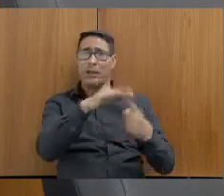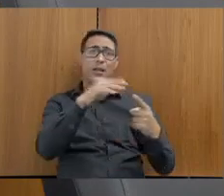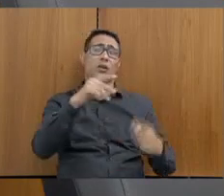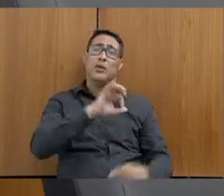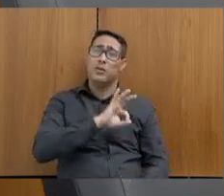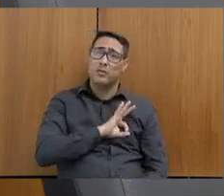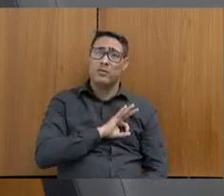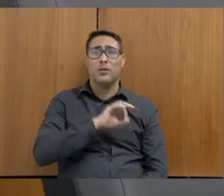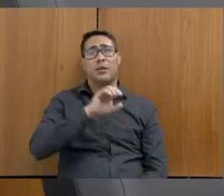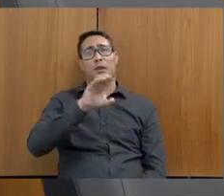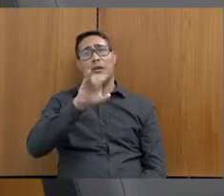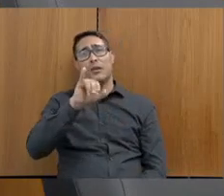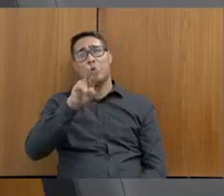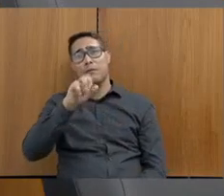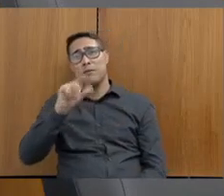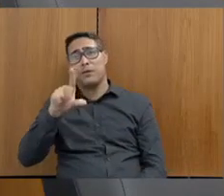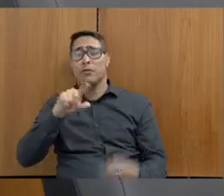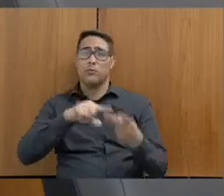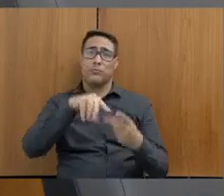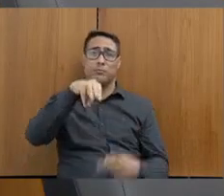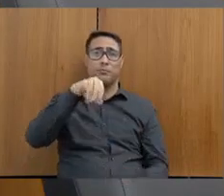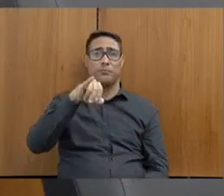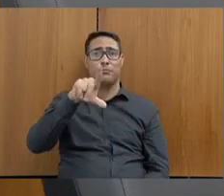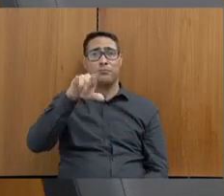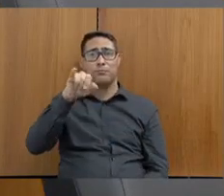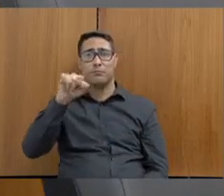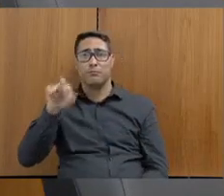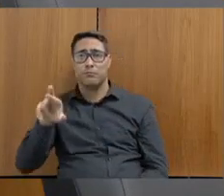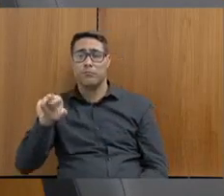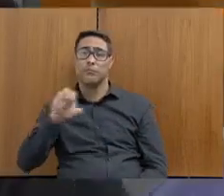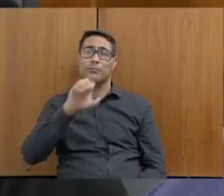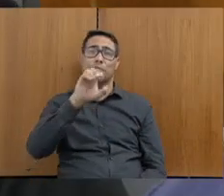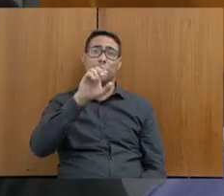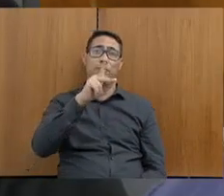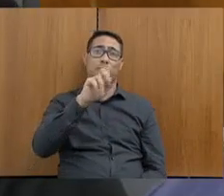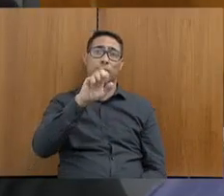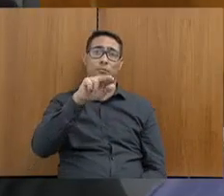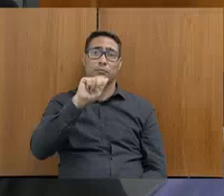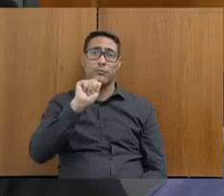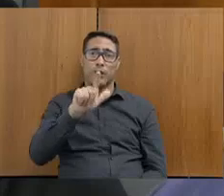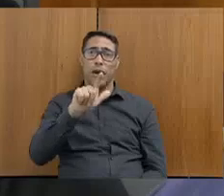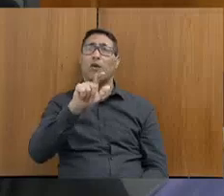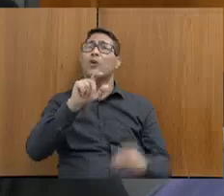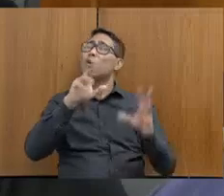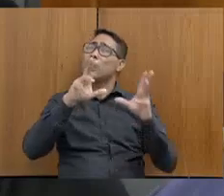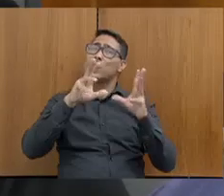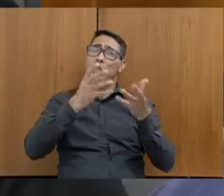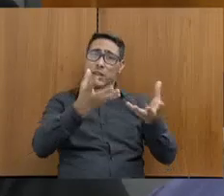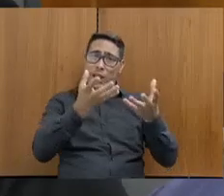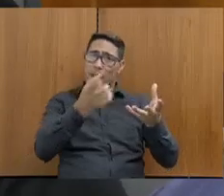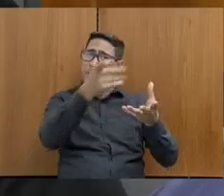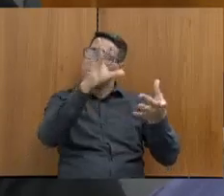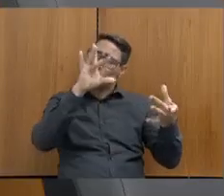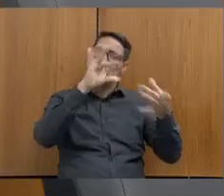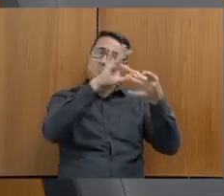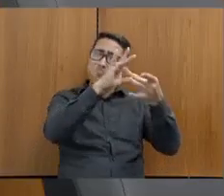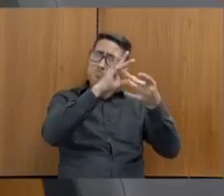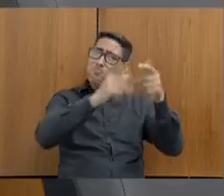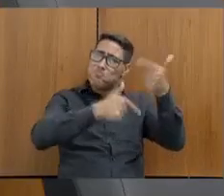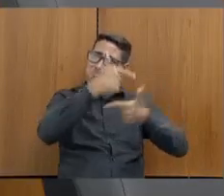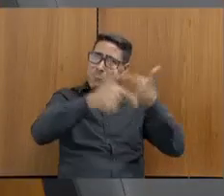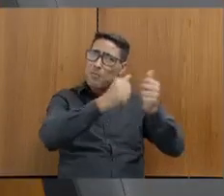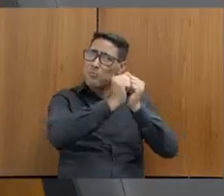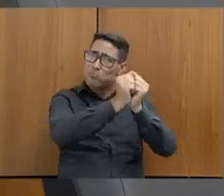polícia penal e demais instituições. Pedir para que o senhor some forças ao nosso lado para tentar lutar por essa